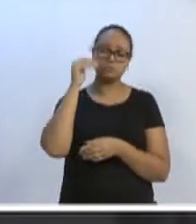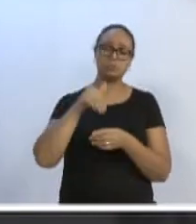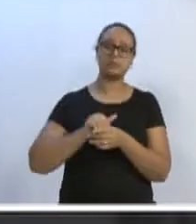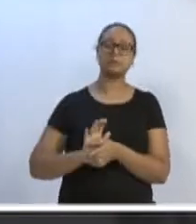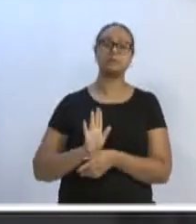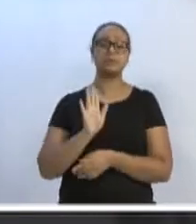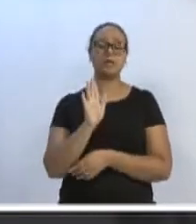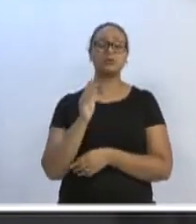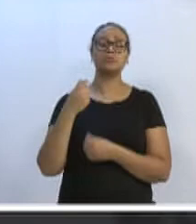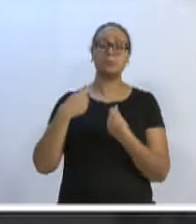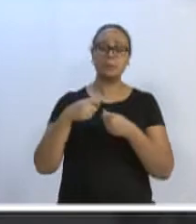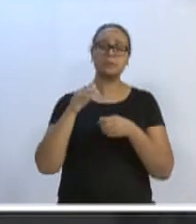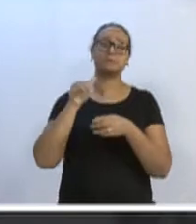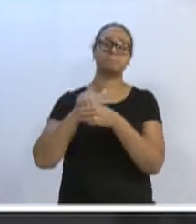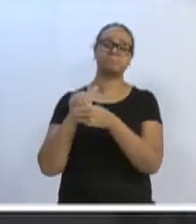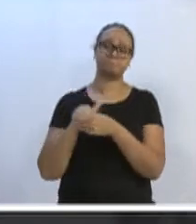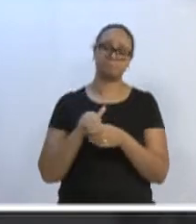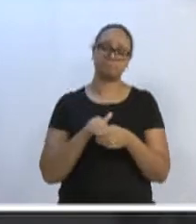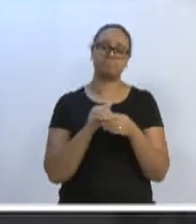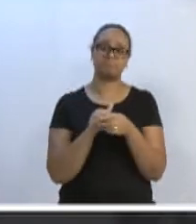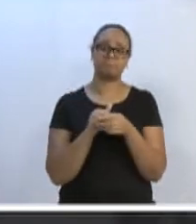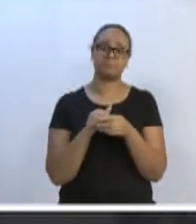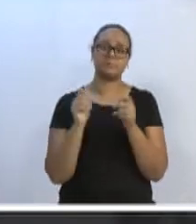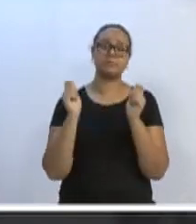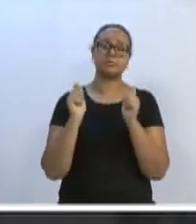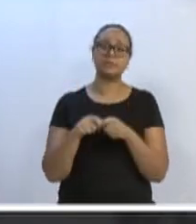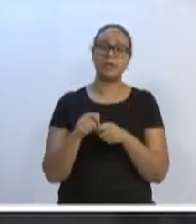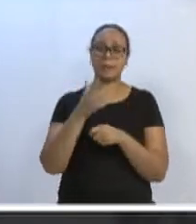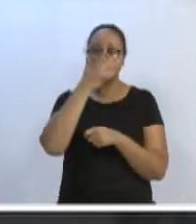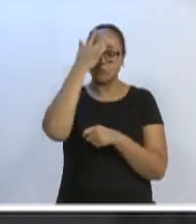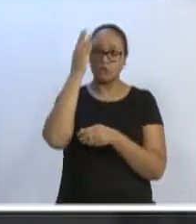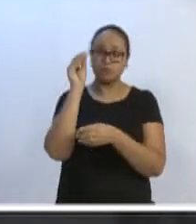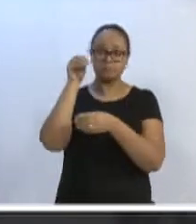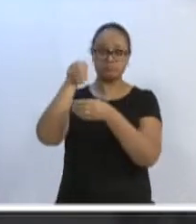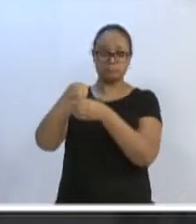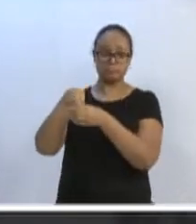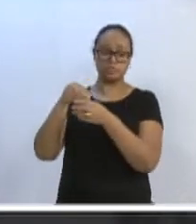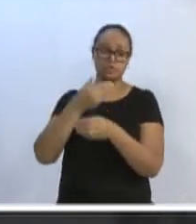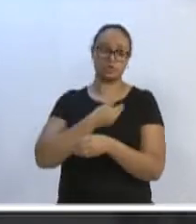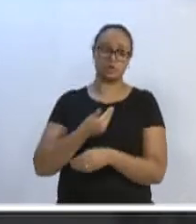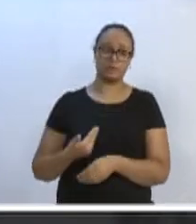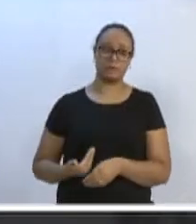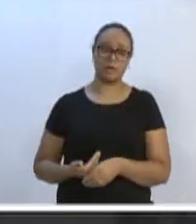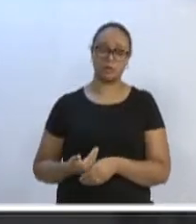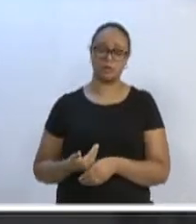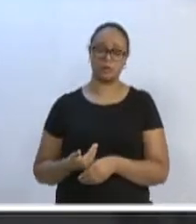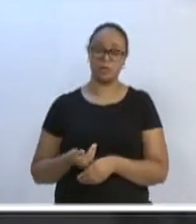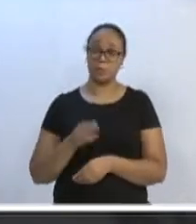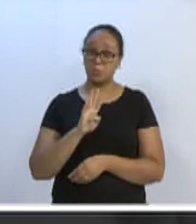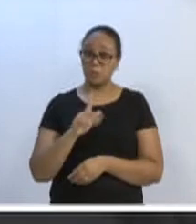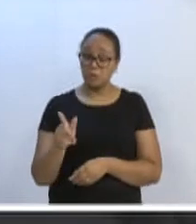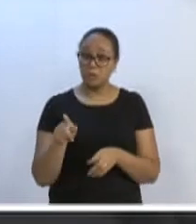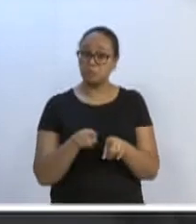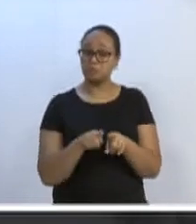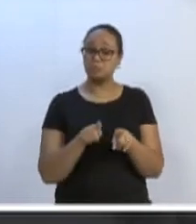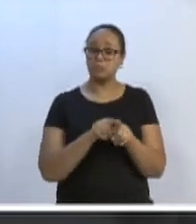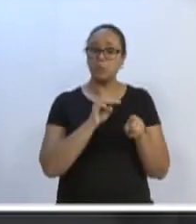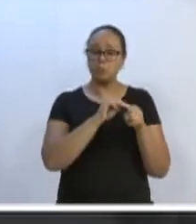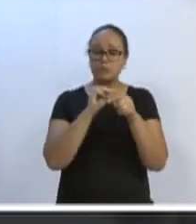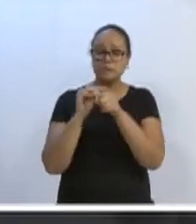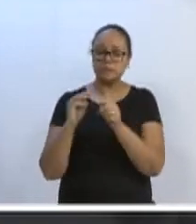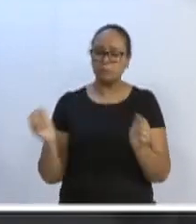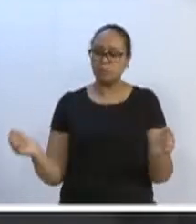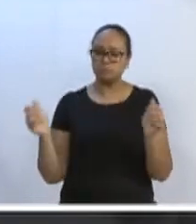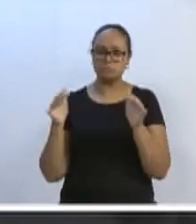Blumenau, que teremos, com condições de estar aí representando muito bem a cidade e a região. Eu não falo Blumenau, eu falo a região, como a Vossa Excelência mencionou,